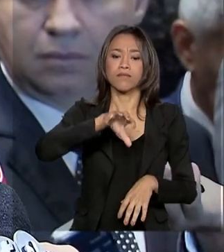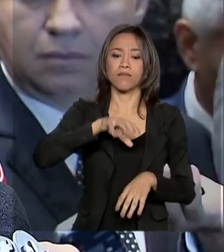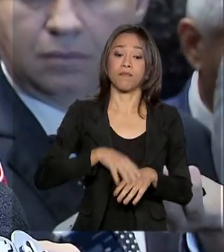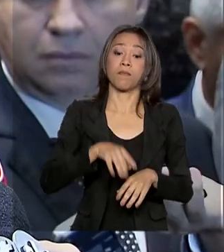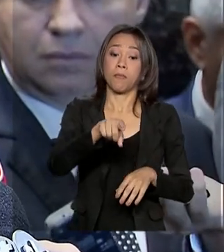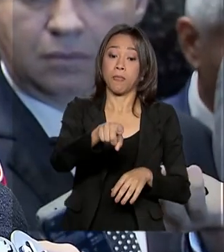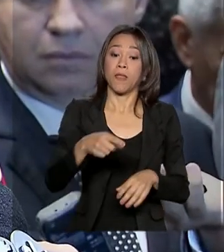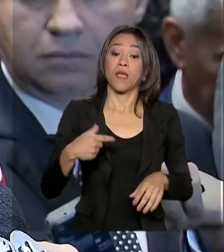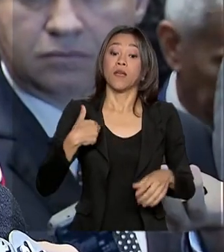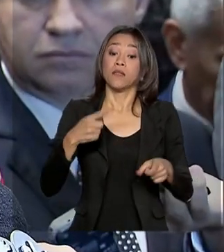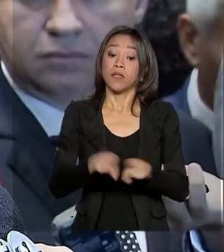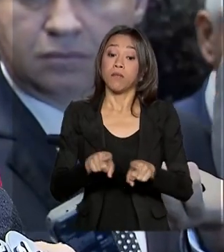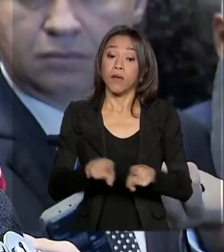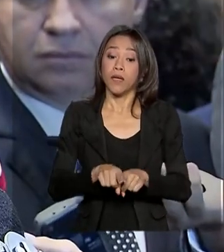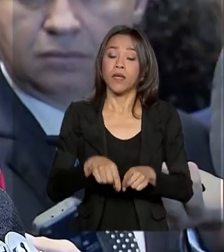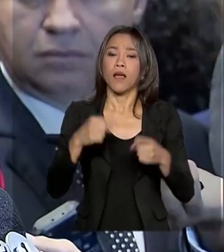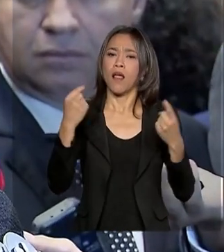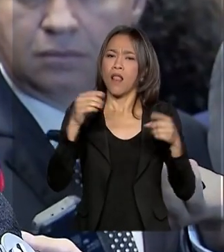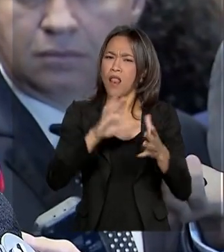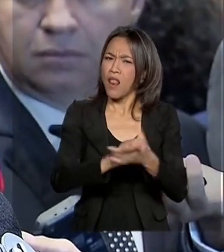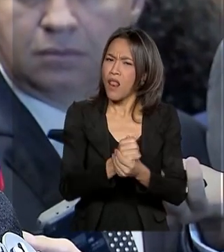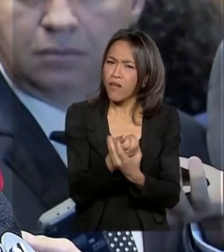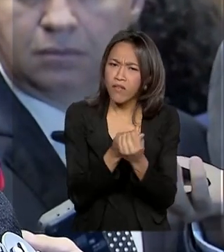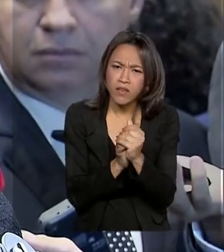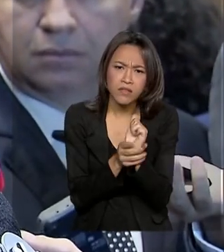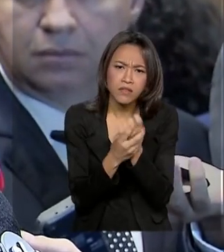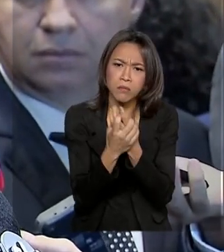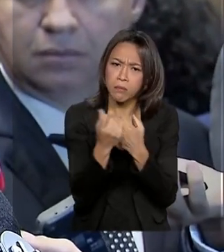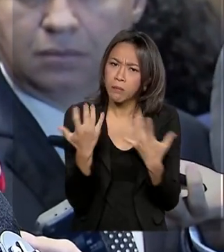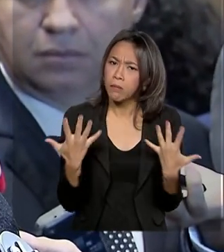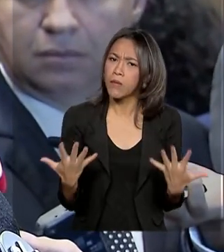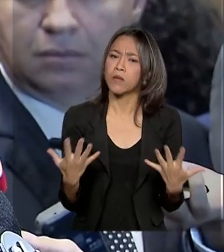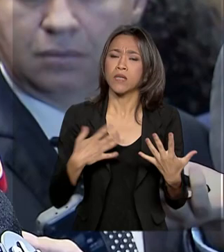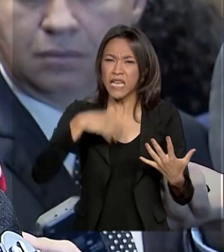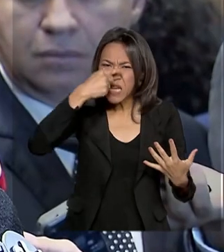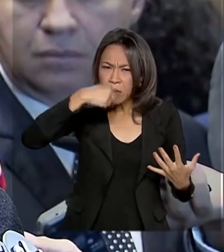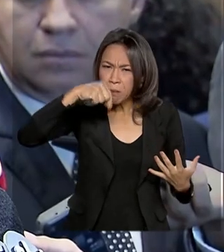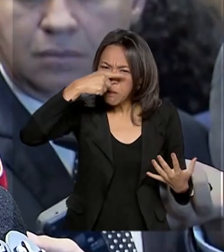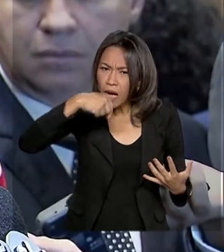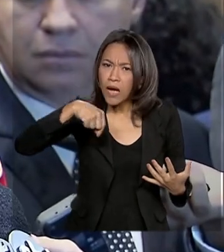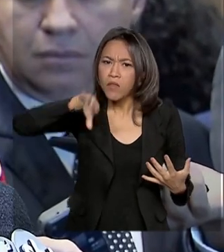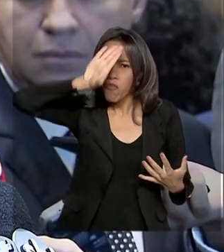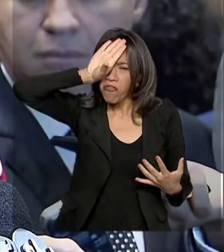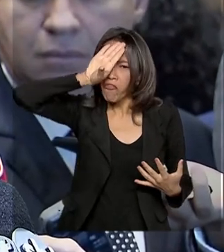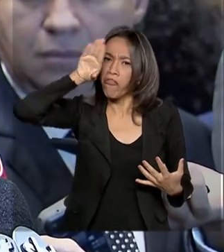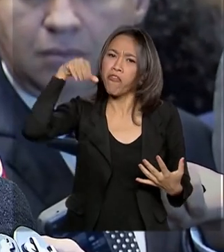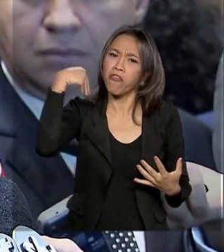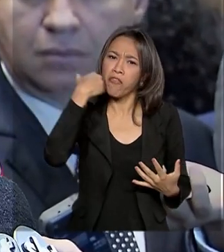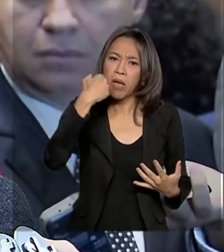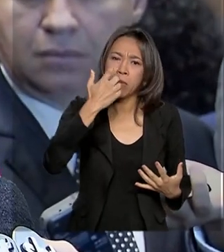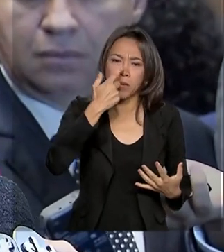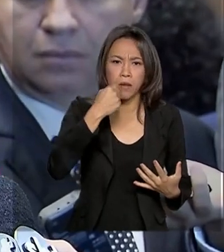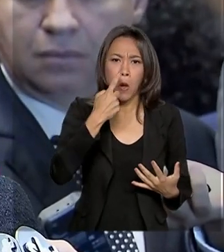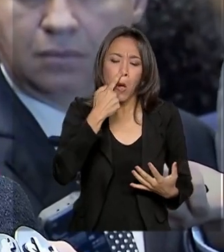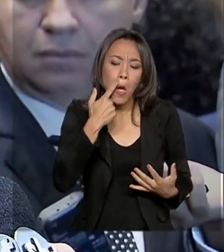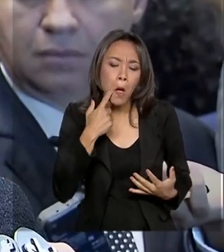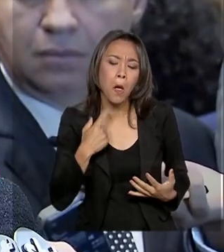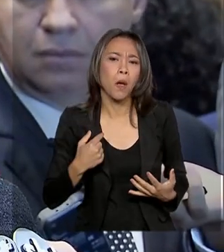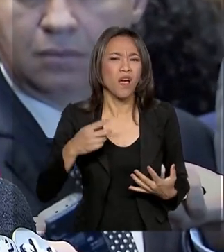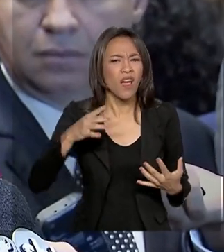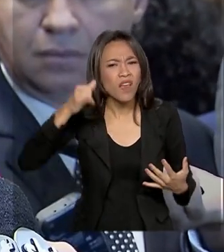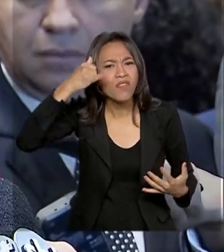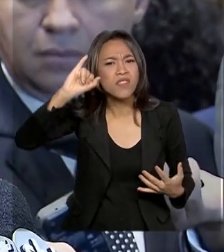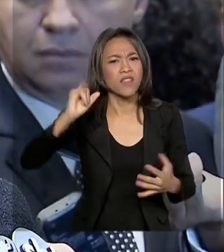Etiqueta respiratória, lavar as mãos, se tiver gripado, se tiver com febre, se tiver com o nariz escorrendo, evita